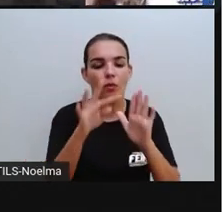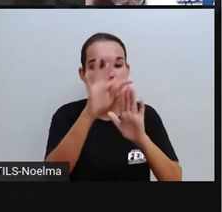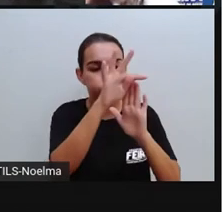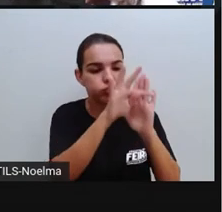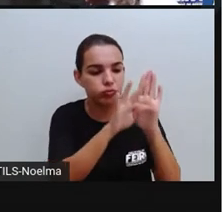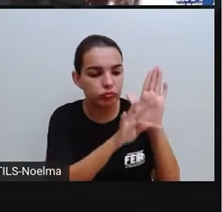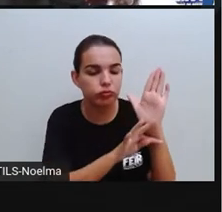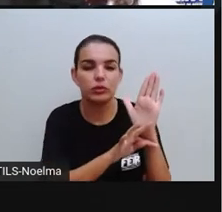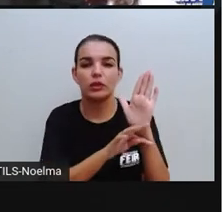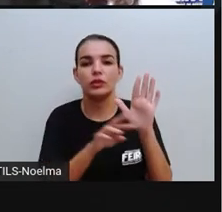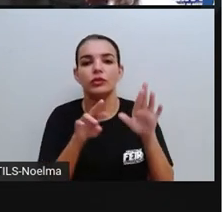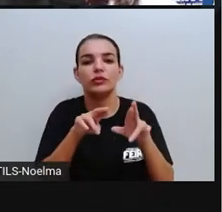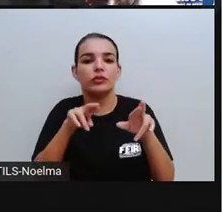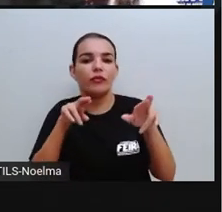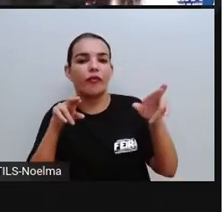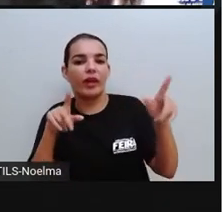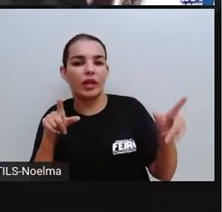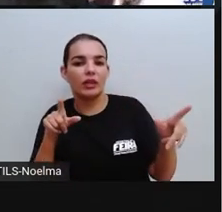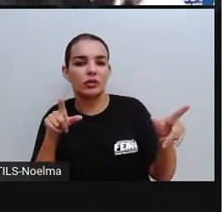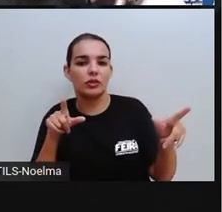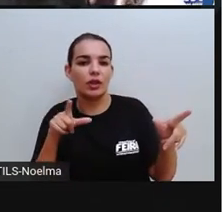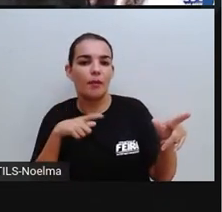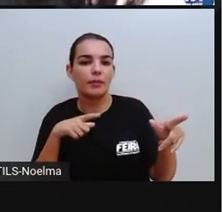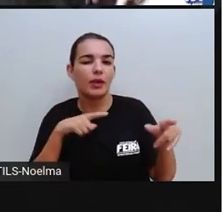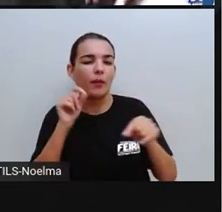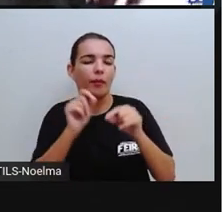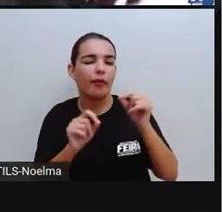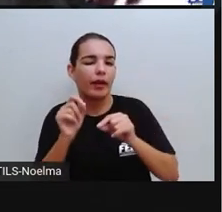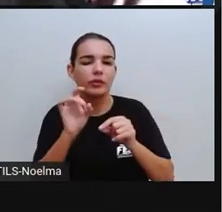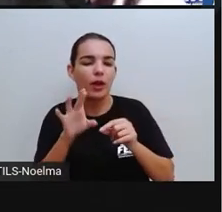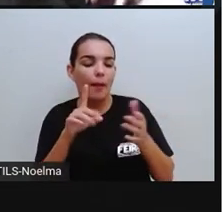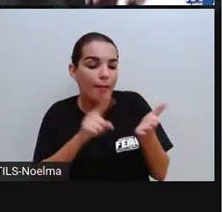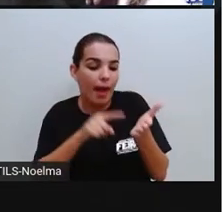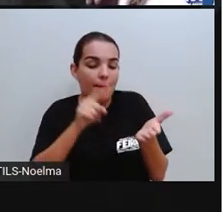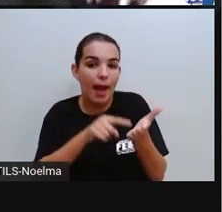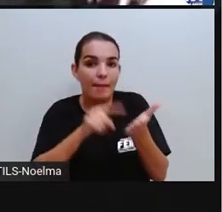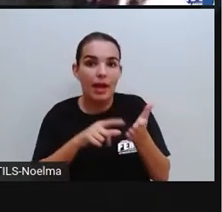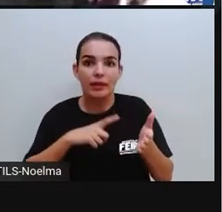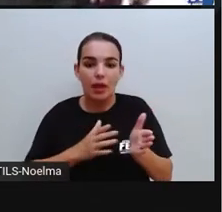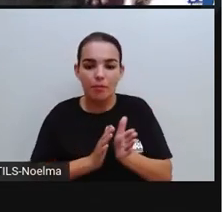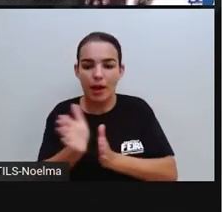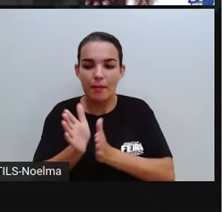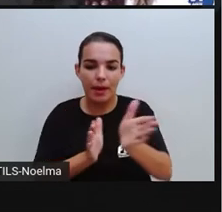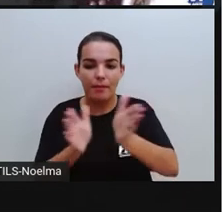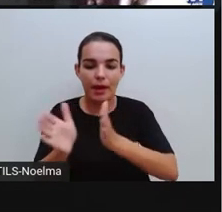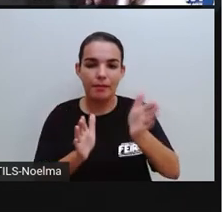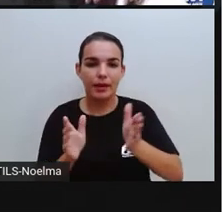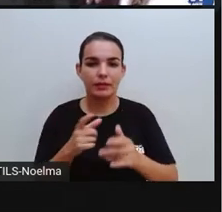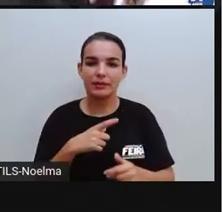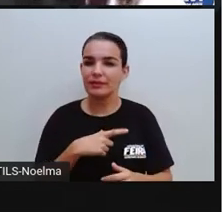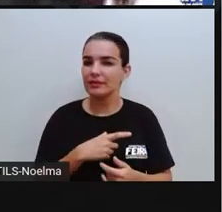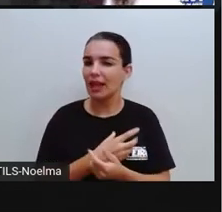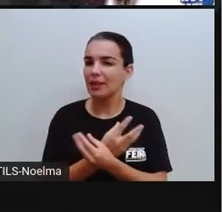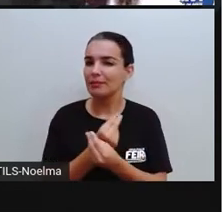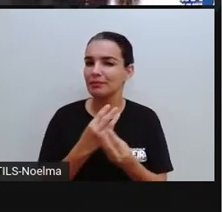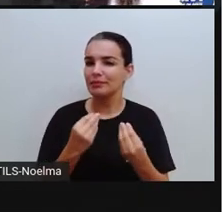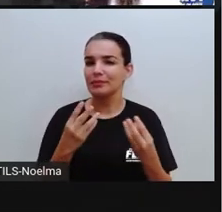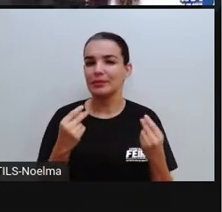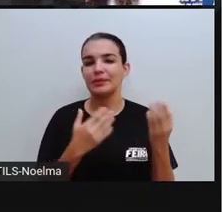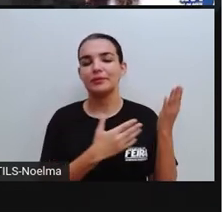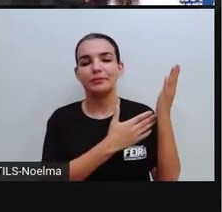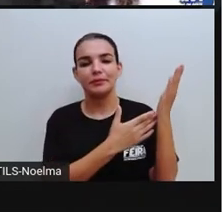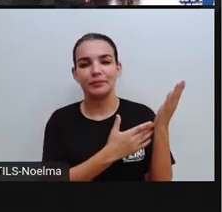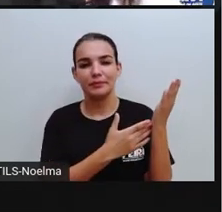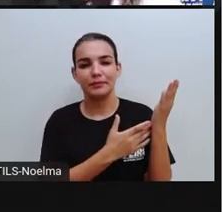espécie de clickbait para aumentar o acesso. A gente vê isso aqui demais, eu vejo muito isso aqui,